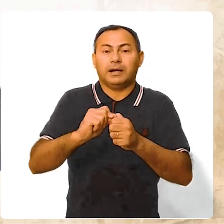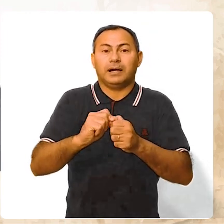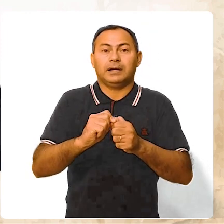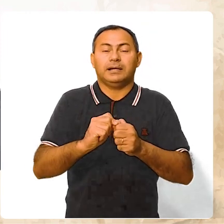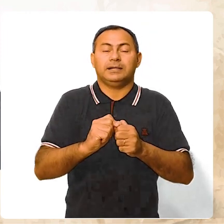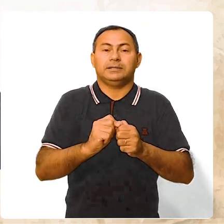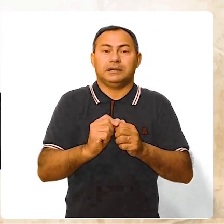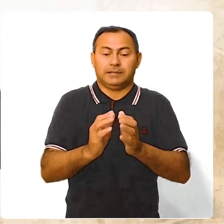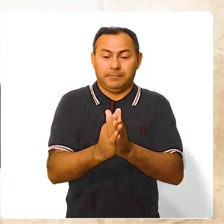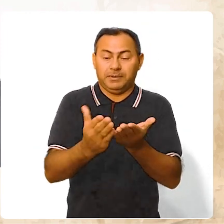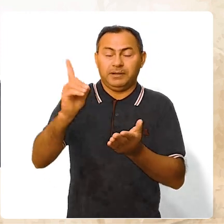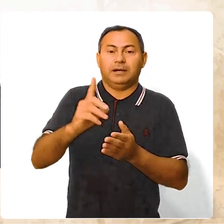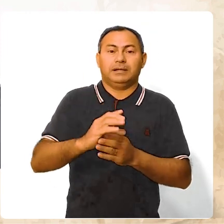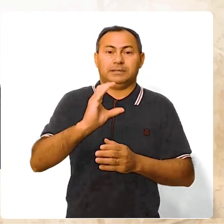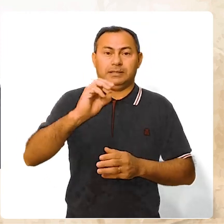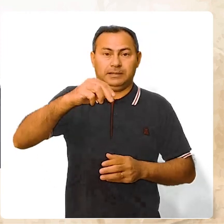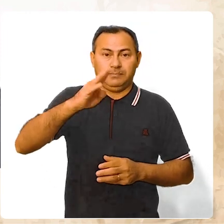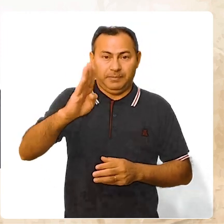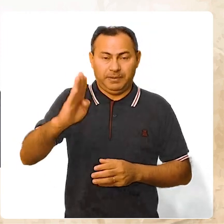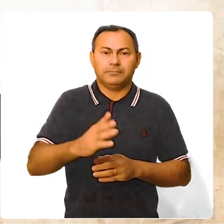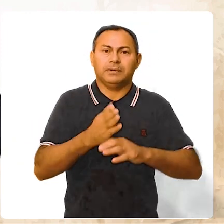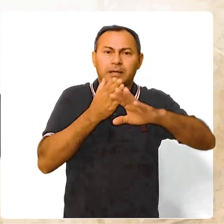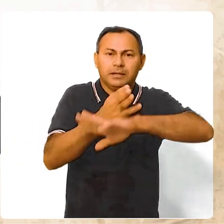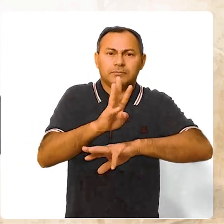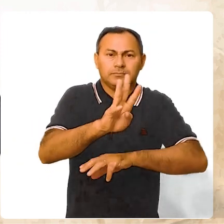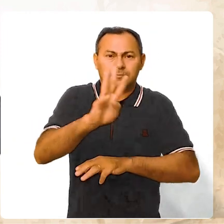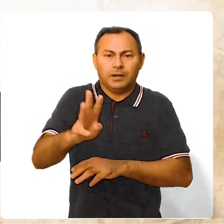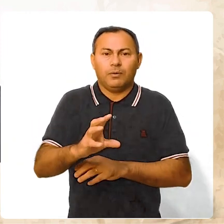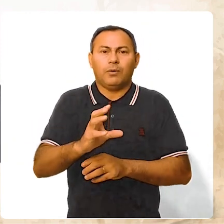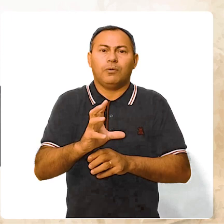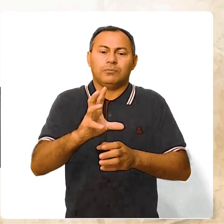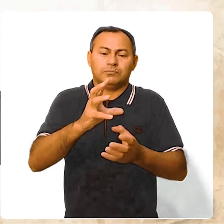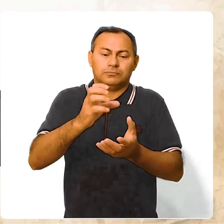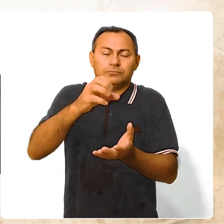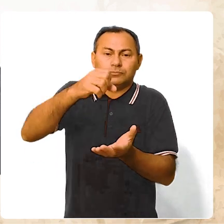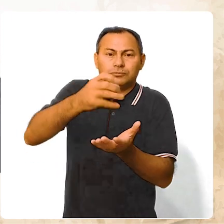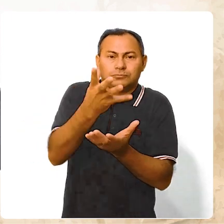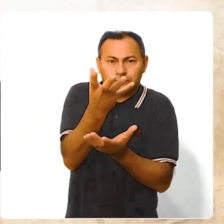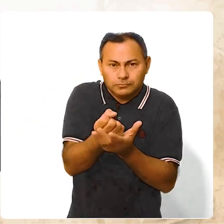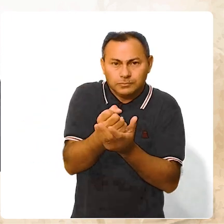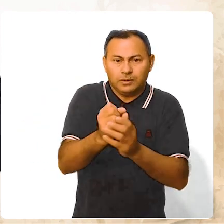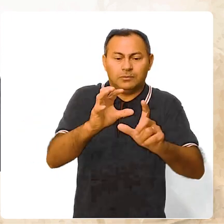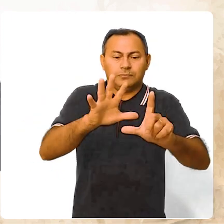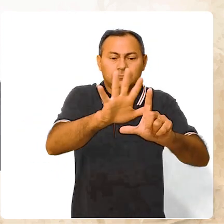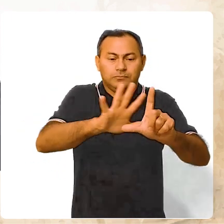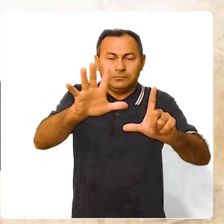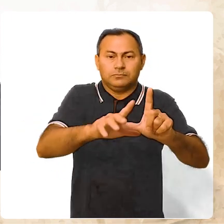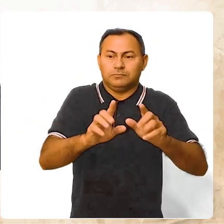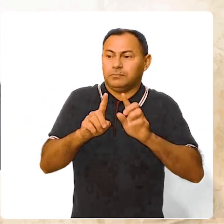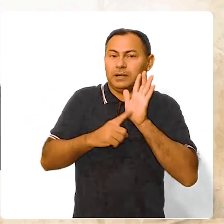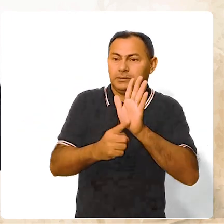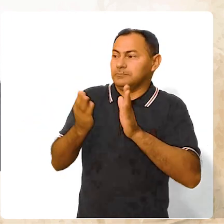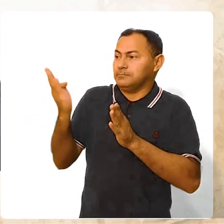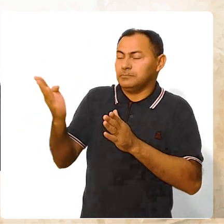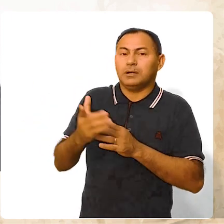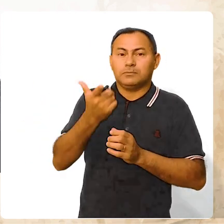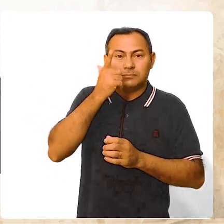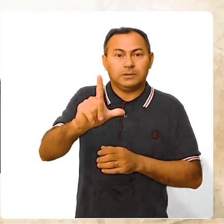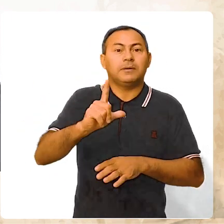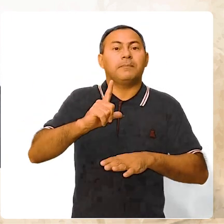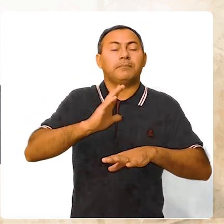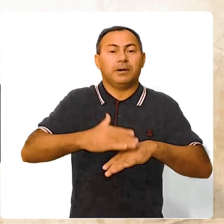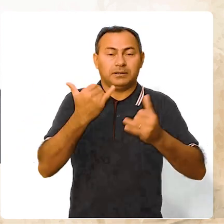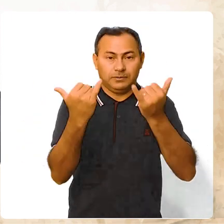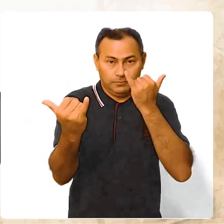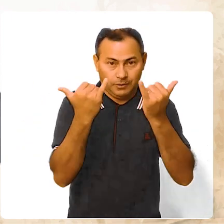CNBB. Acesse o site ou escaneie o QR Code que aparece aqui na tela para obter